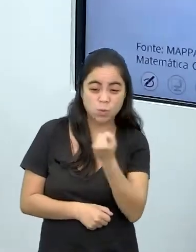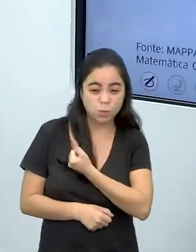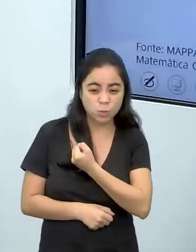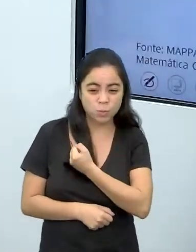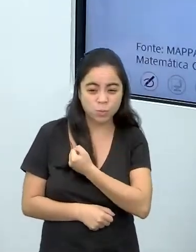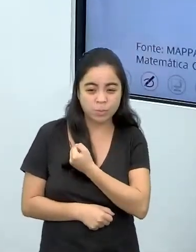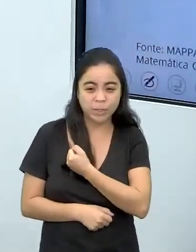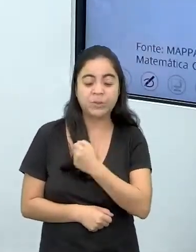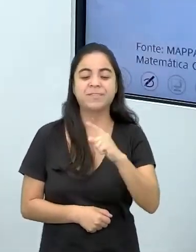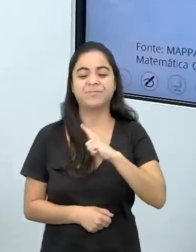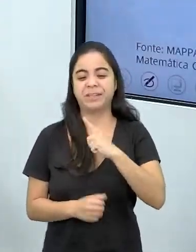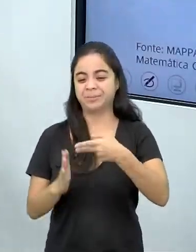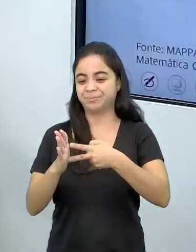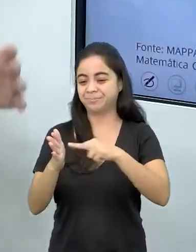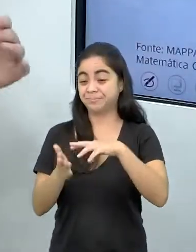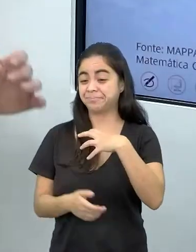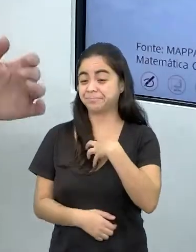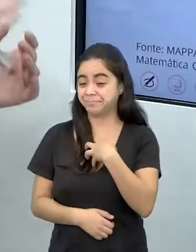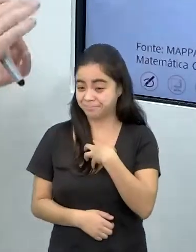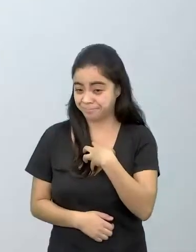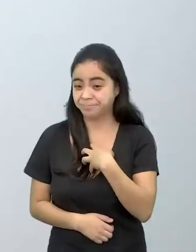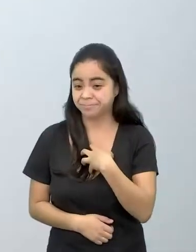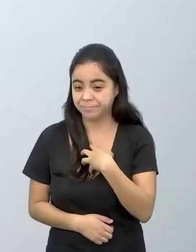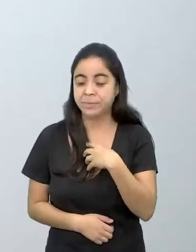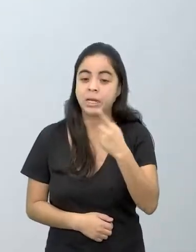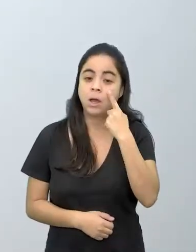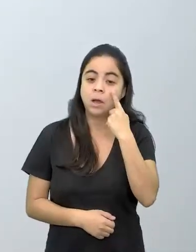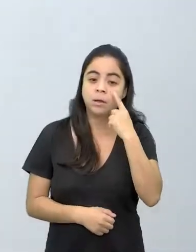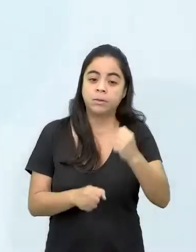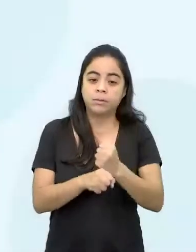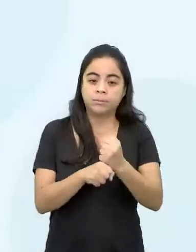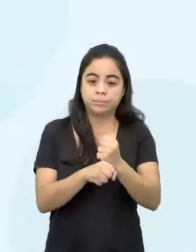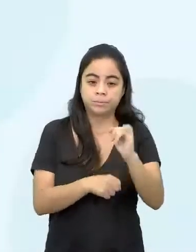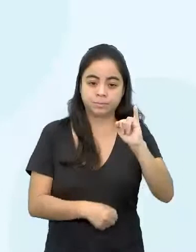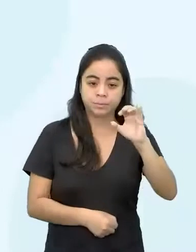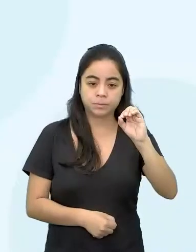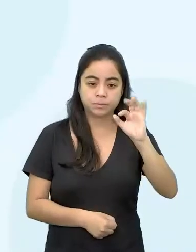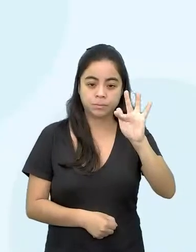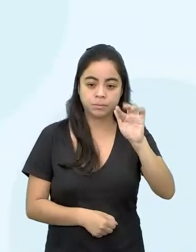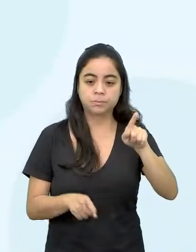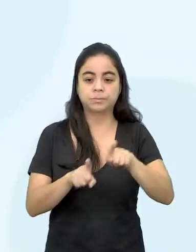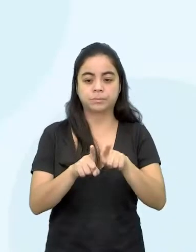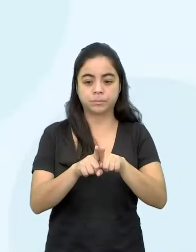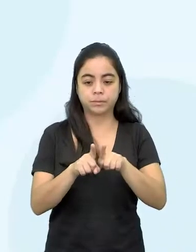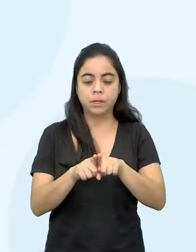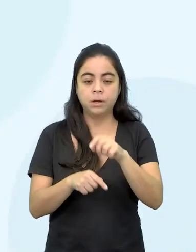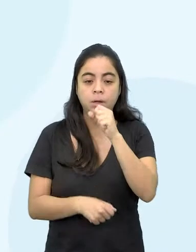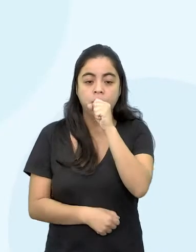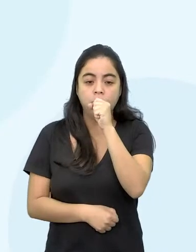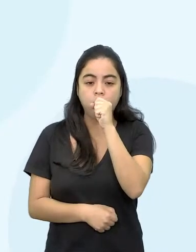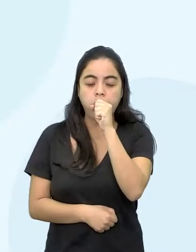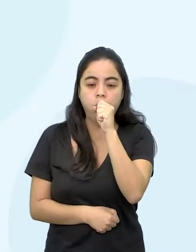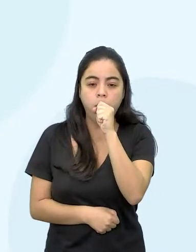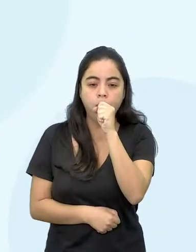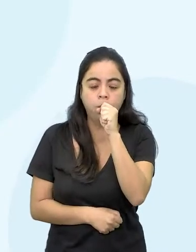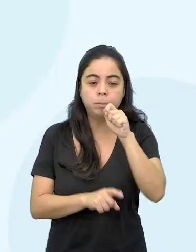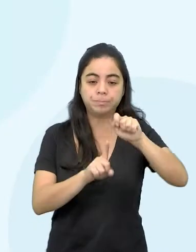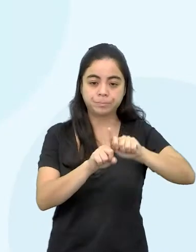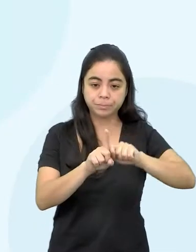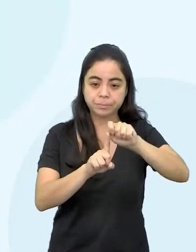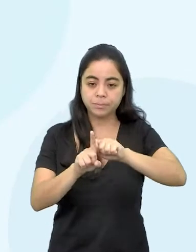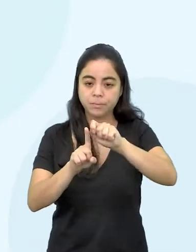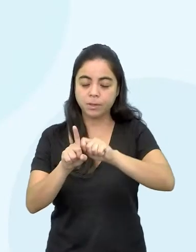tem seu significado. Então calcule também o IOF, o Imposto sobre Operações Financeiras, mensal de 0